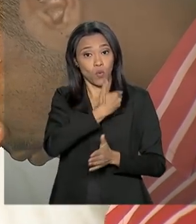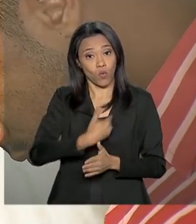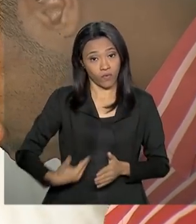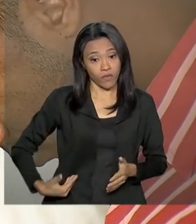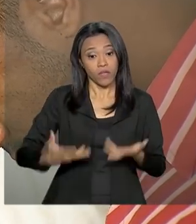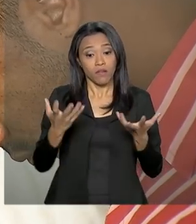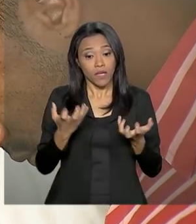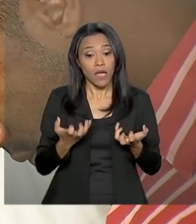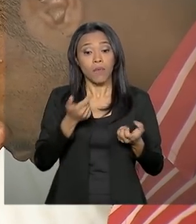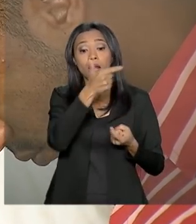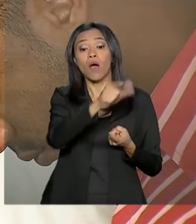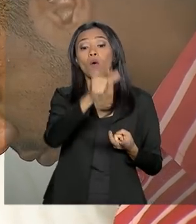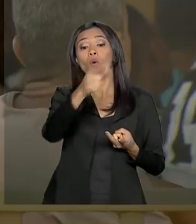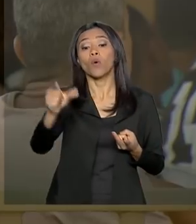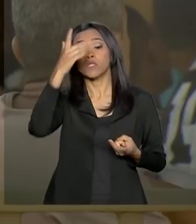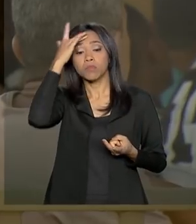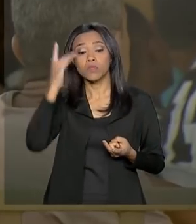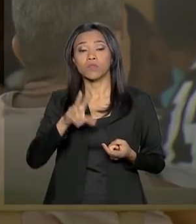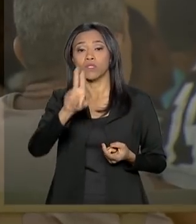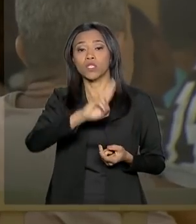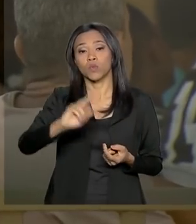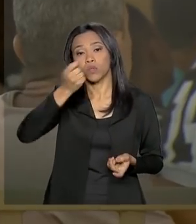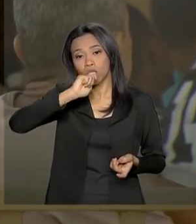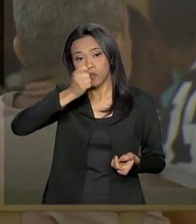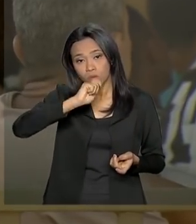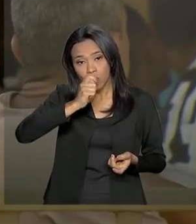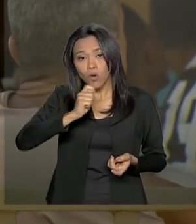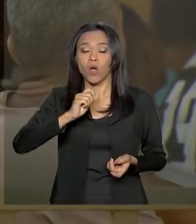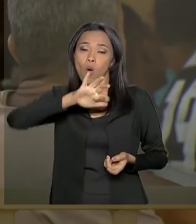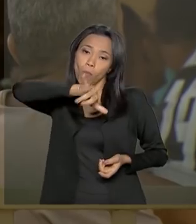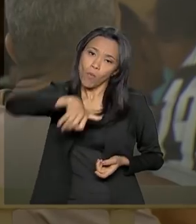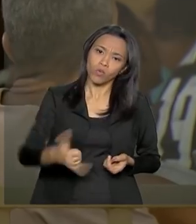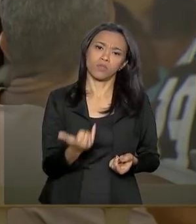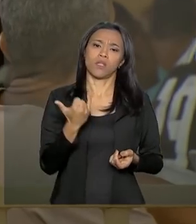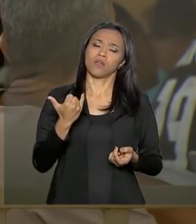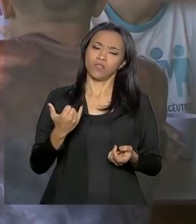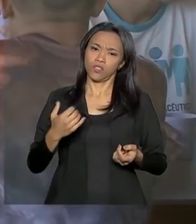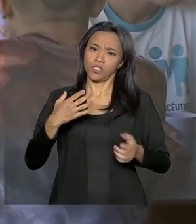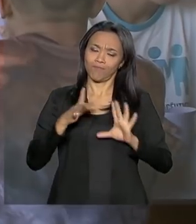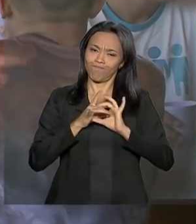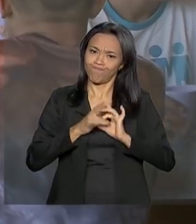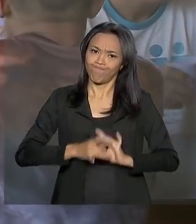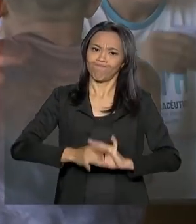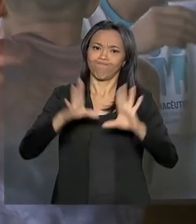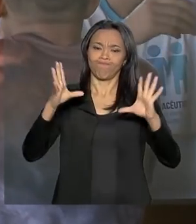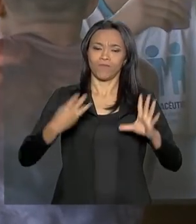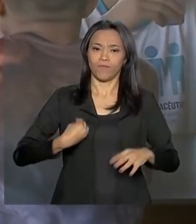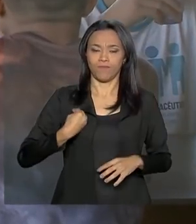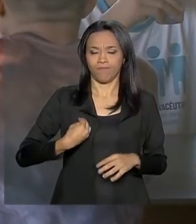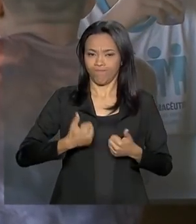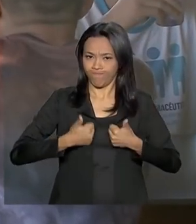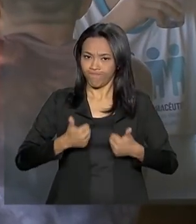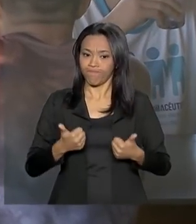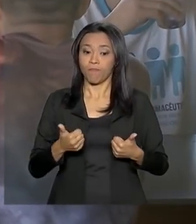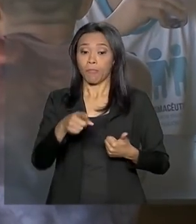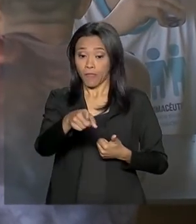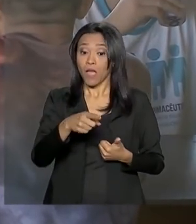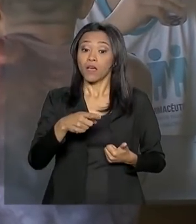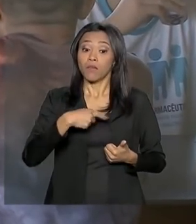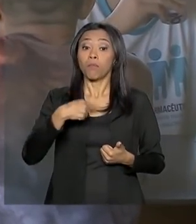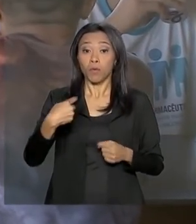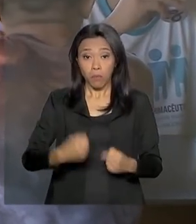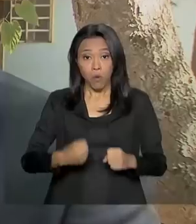outros dependentes de drogas essa mesma oportunidade de tratamento. A lei autoriza a internação